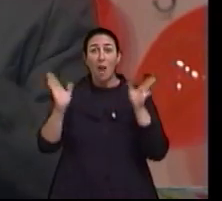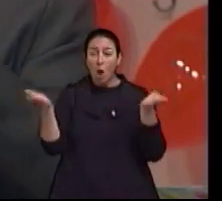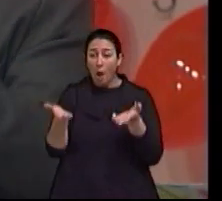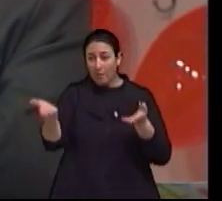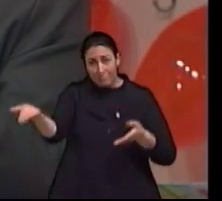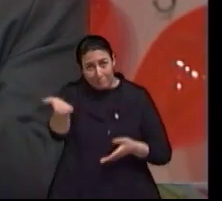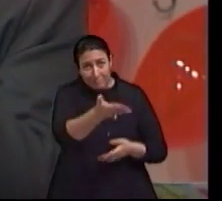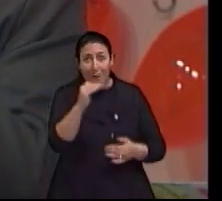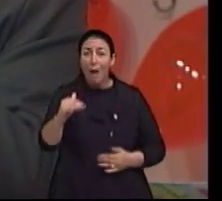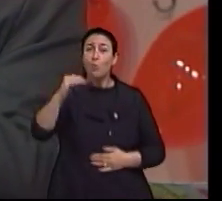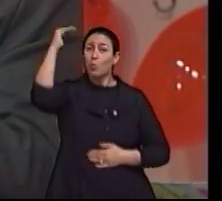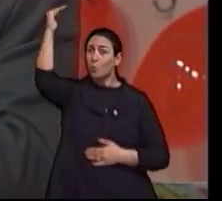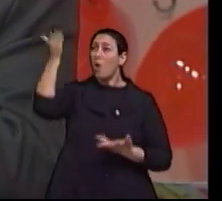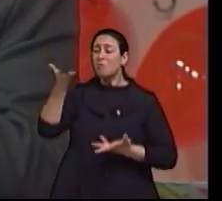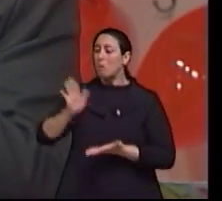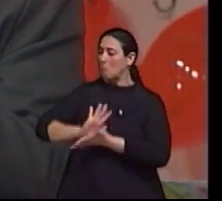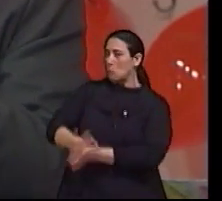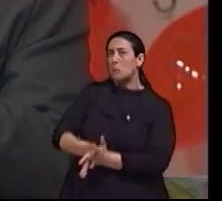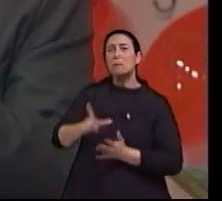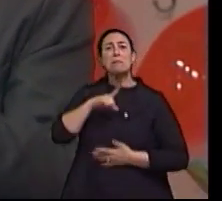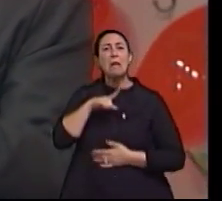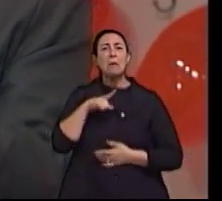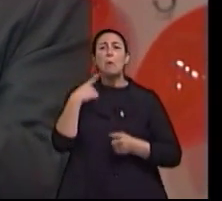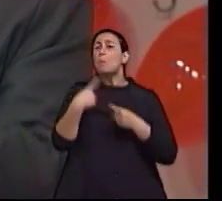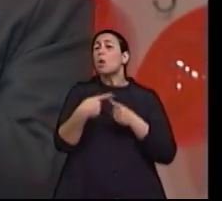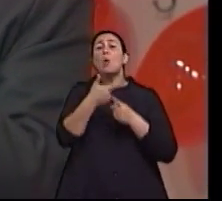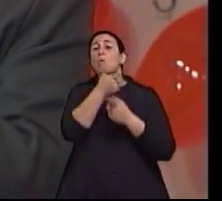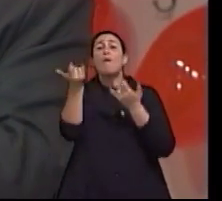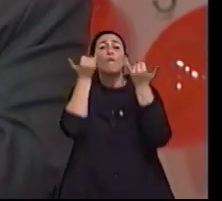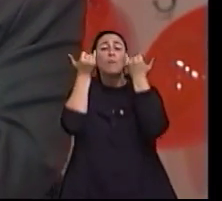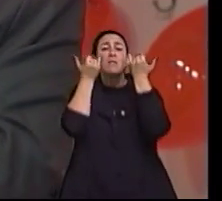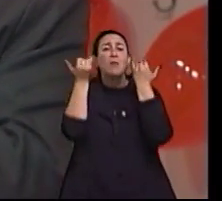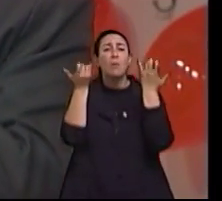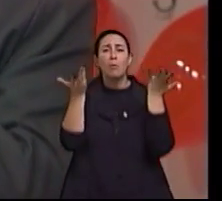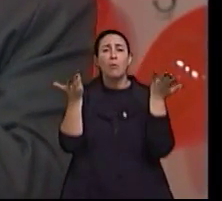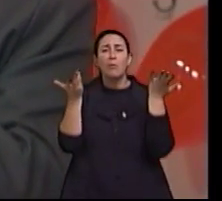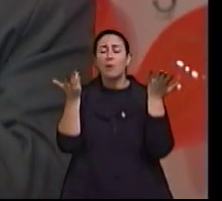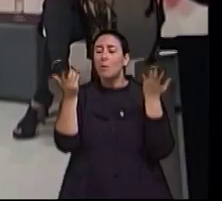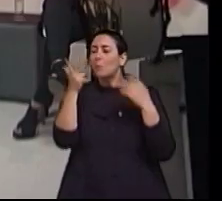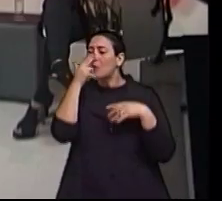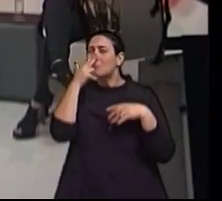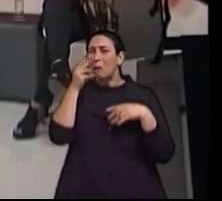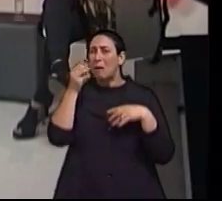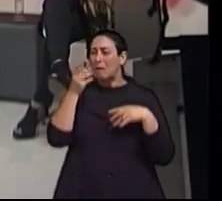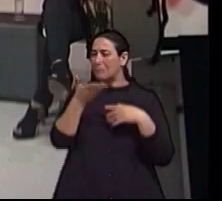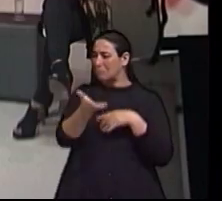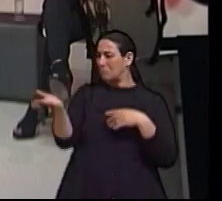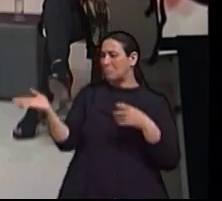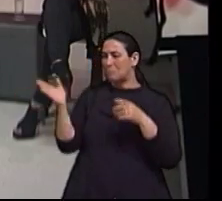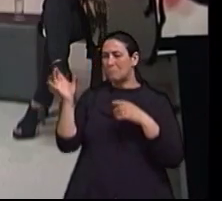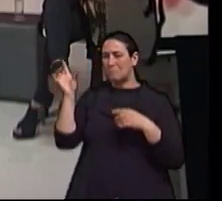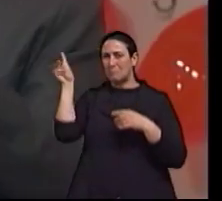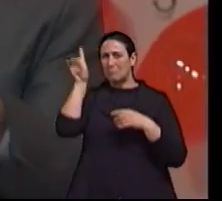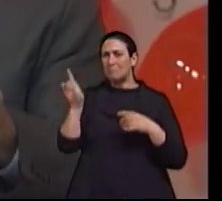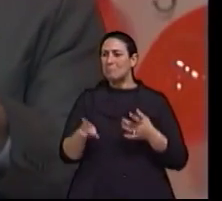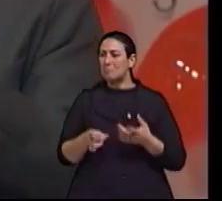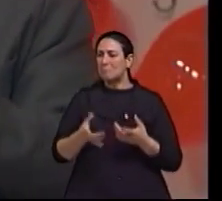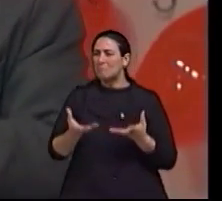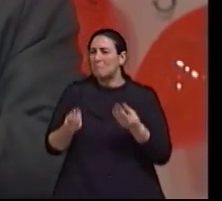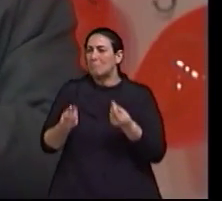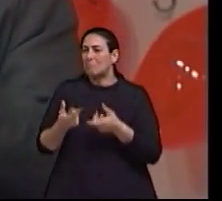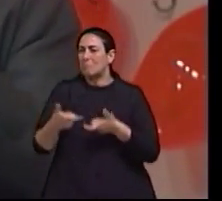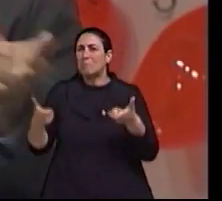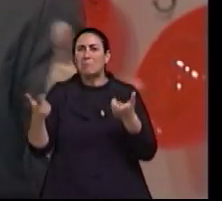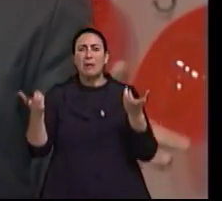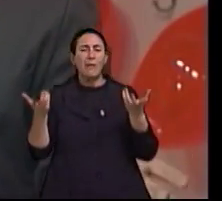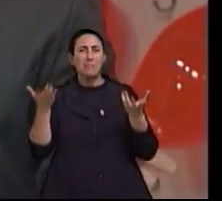hoje que têm preconceito ou que não sabem, por falta de informação, como é que eu se refere à pessoa? Será que eu posso falar, ver para um cego? Será que eu posso... Como